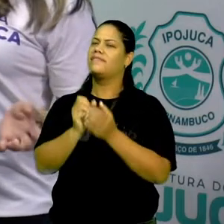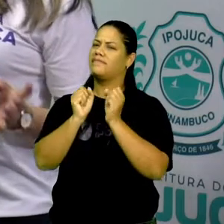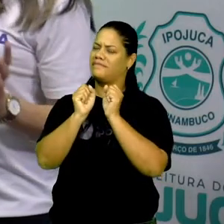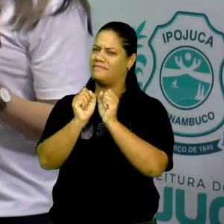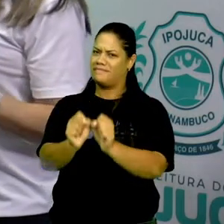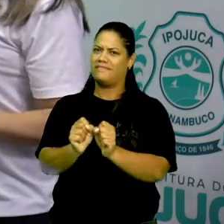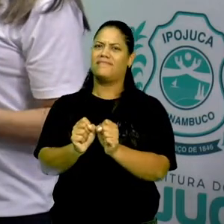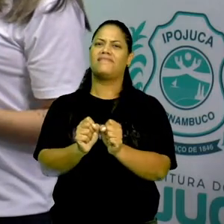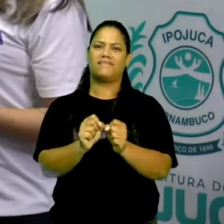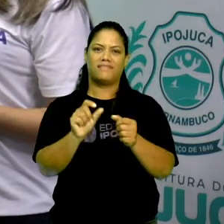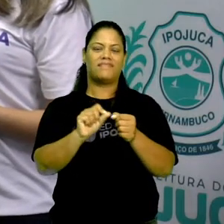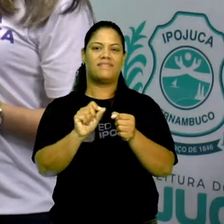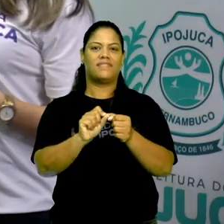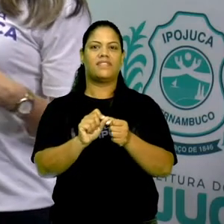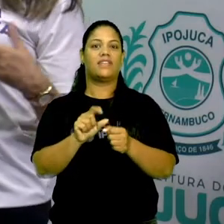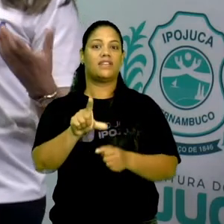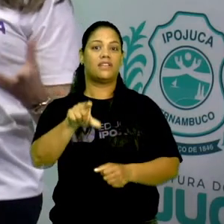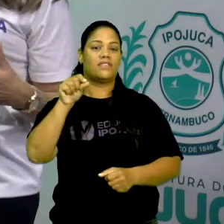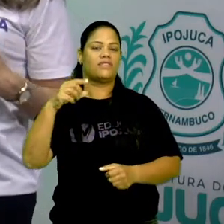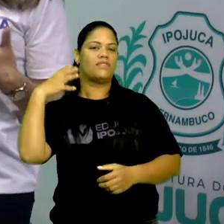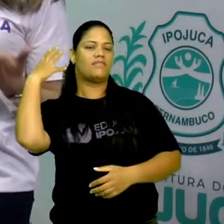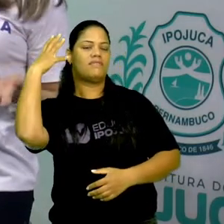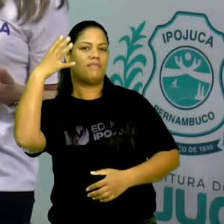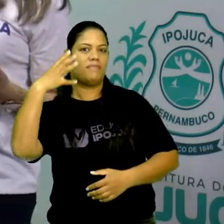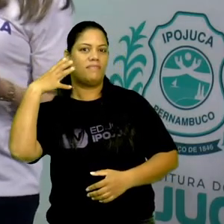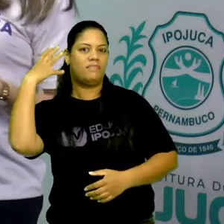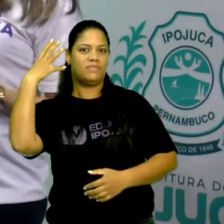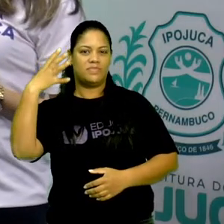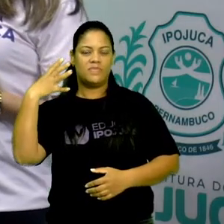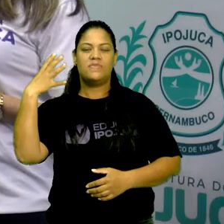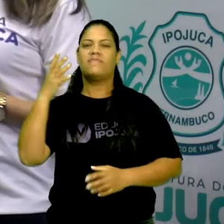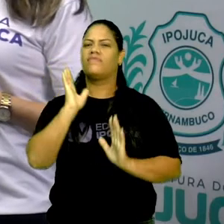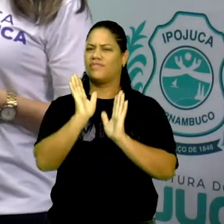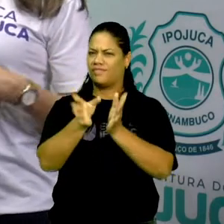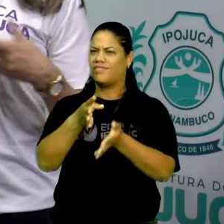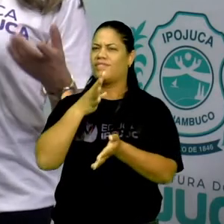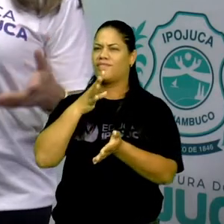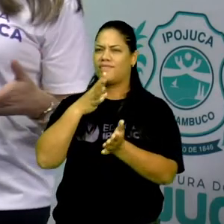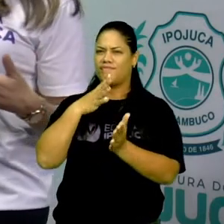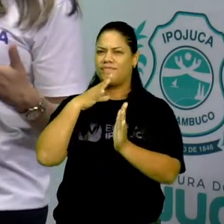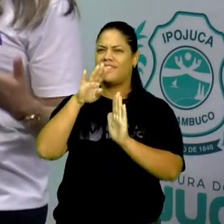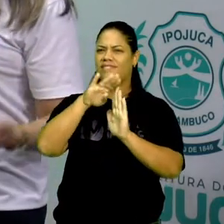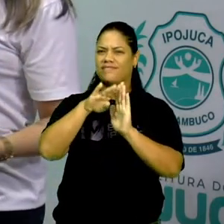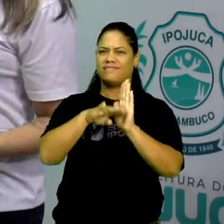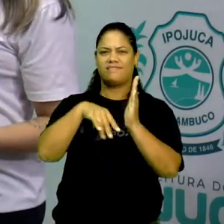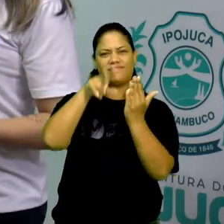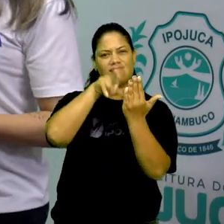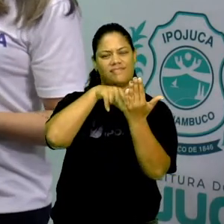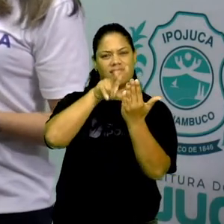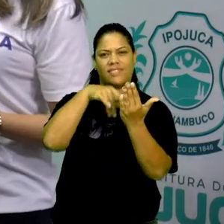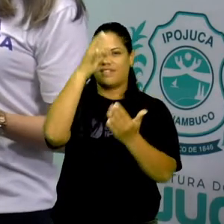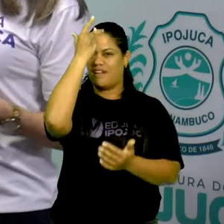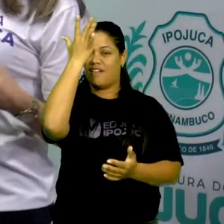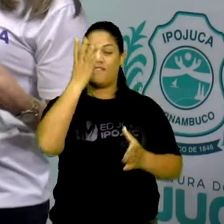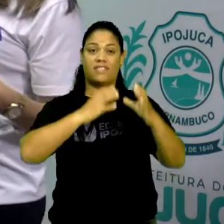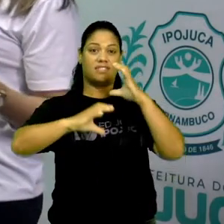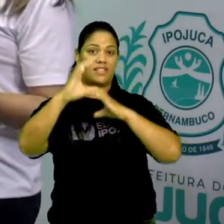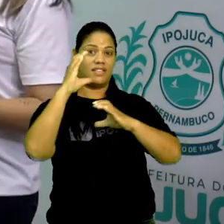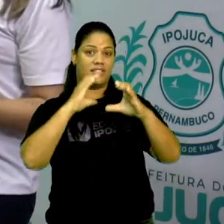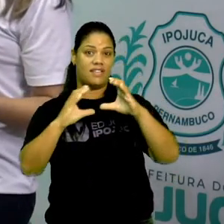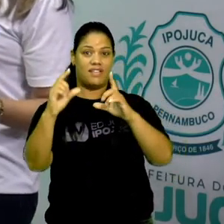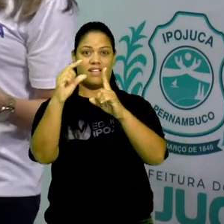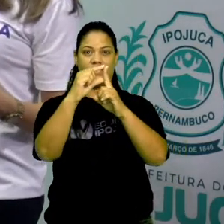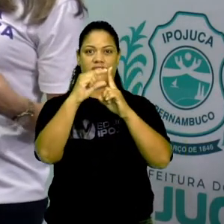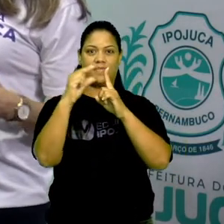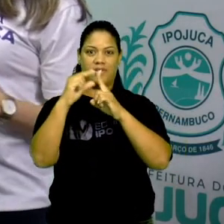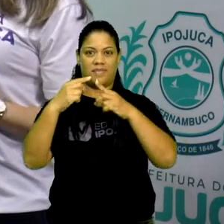tratar na sua paródia. Escolha uma música cuja melodia você conhece e acha fácil de cantar. As palavras devem estar em